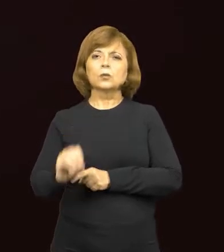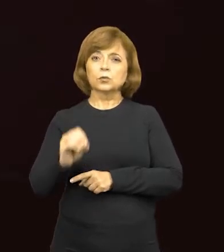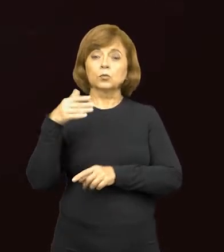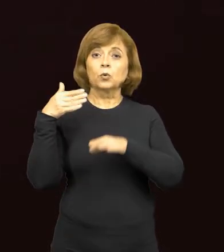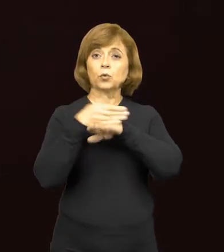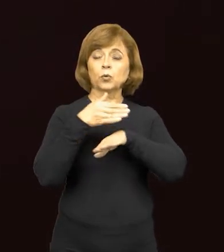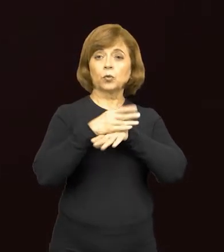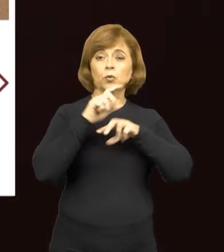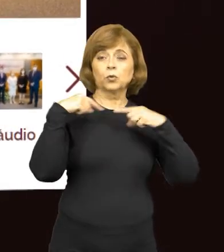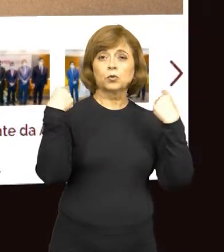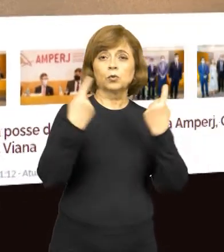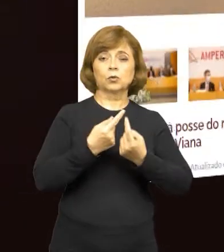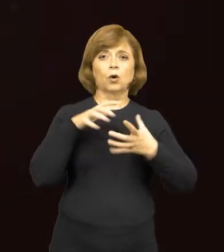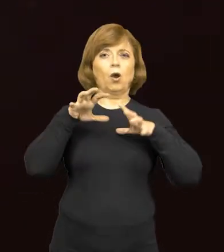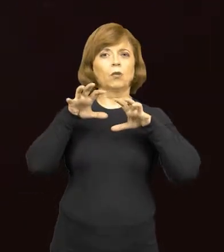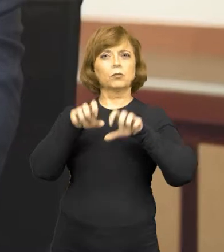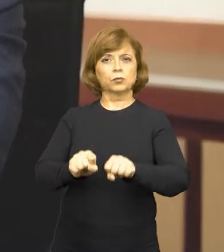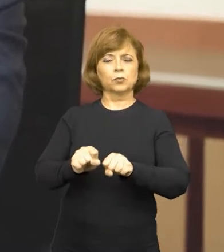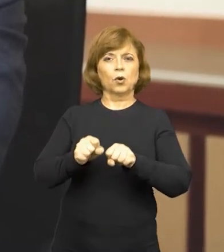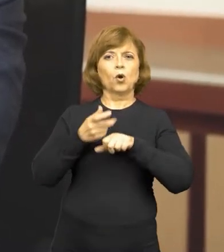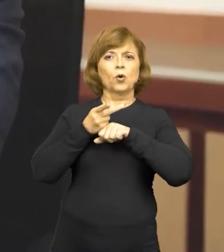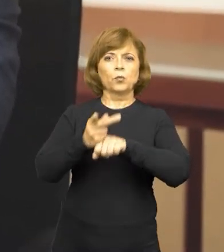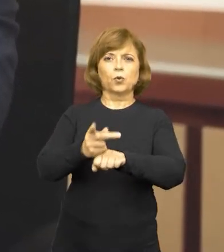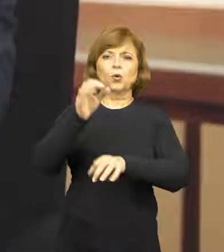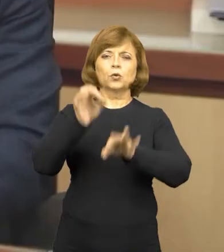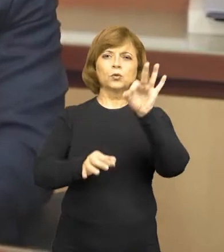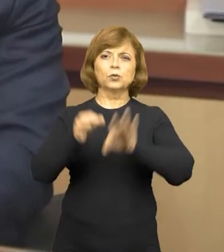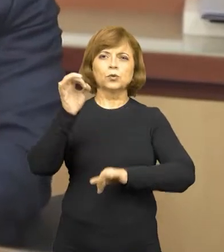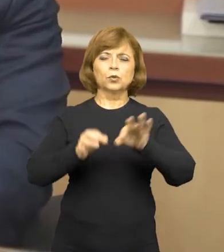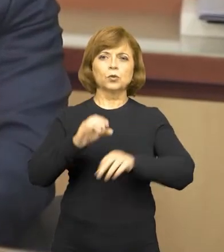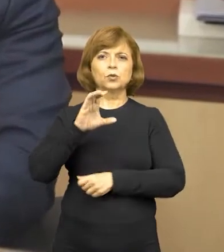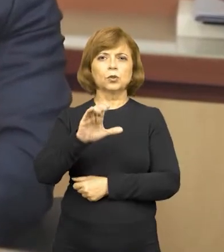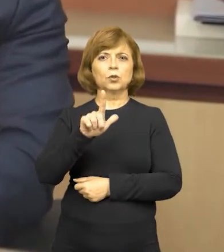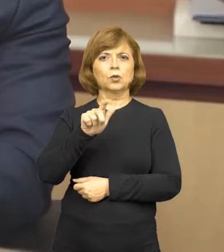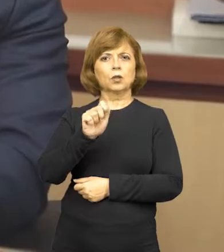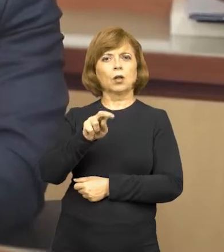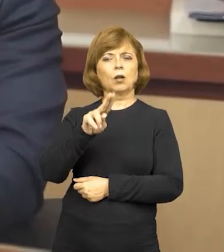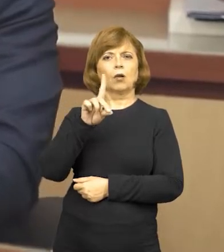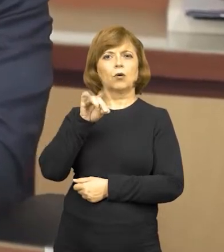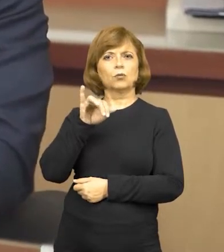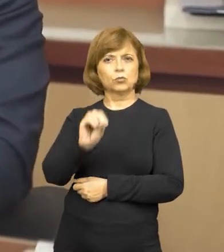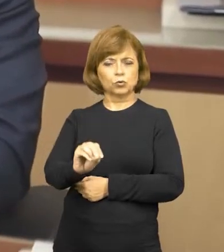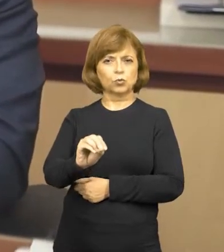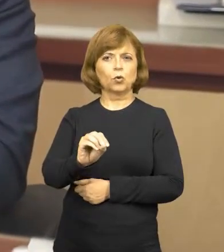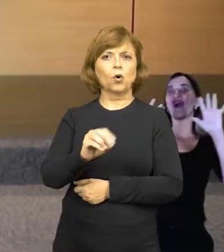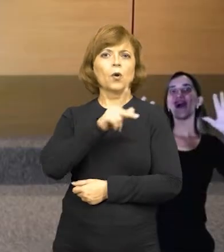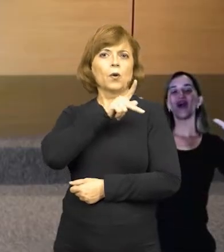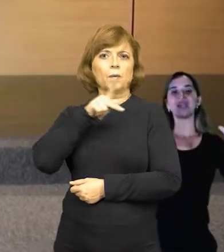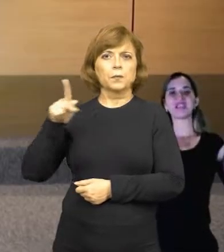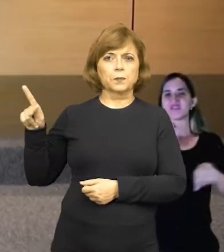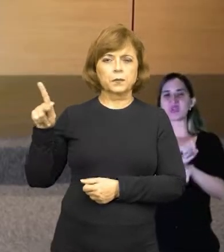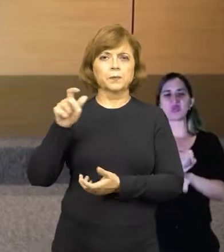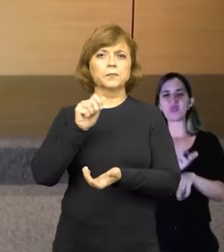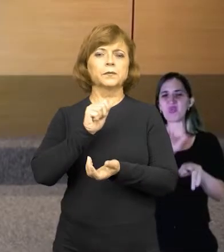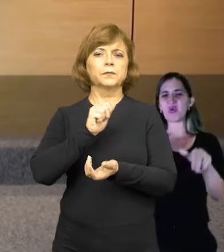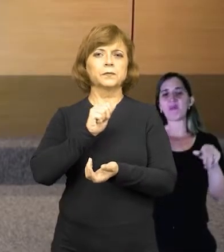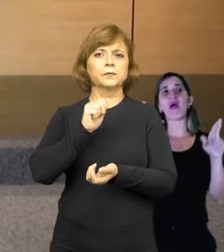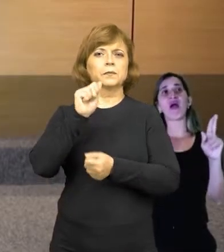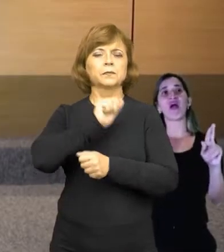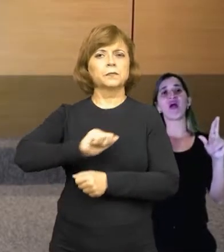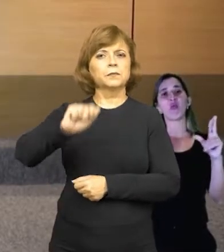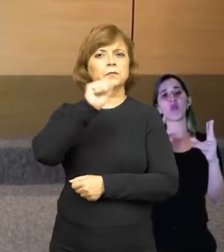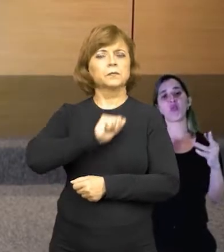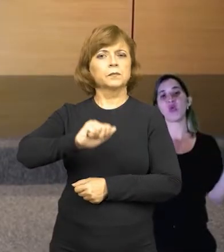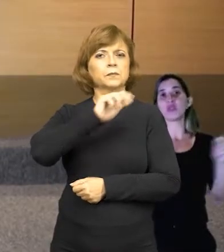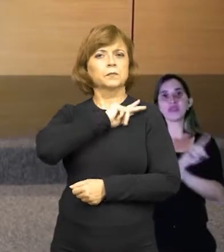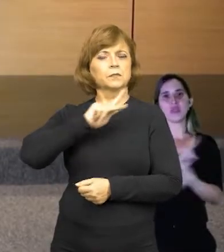posse do Procurador de Justiça, Cláudio Henrique da Cruz Viana, como presidente da Associação do Ministério Público do Estado do